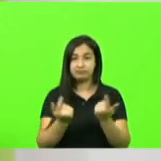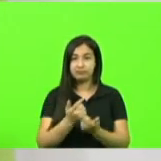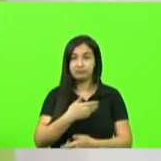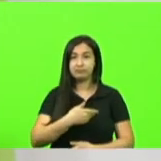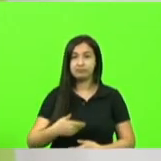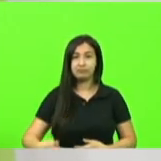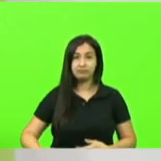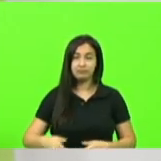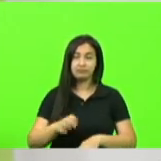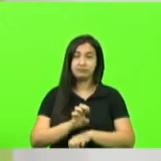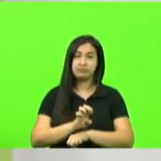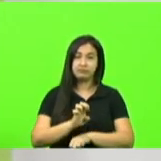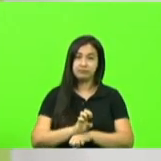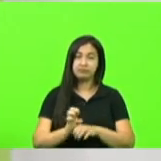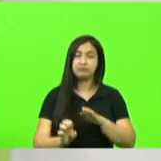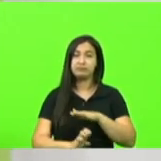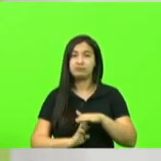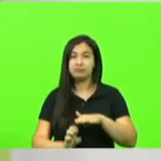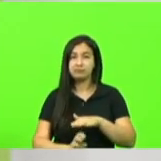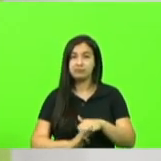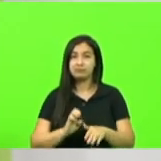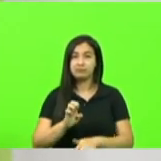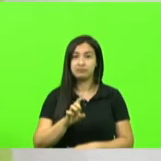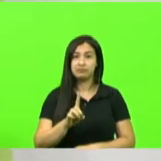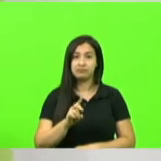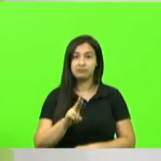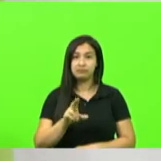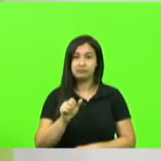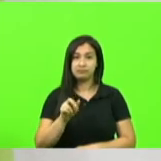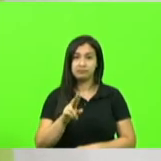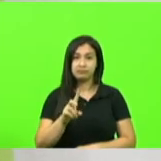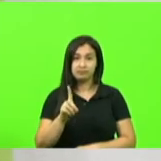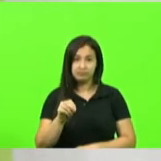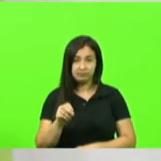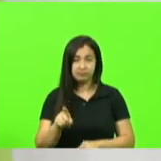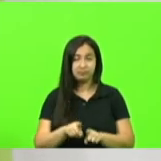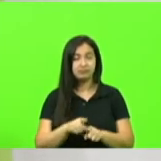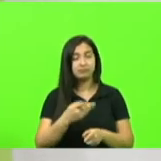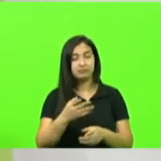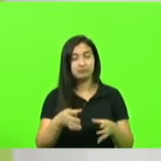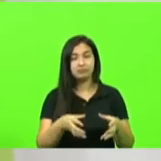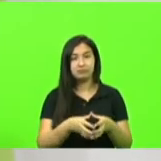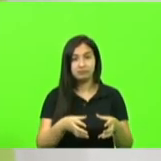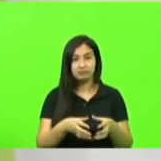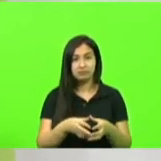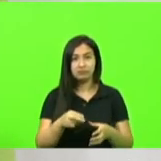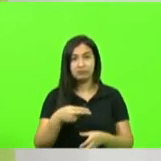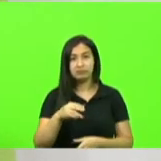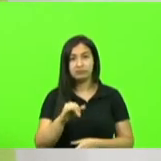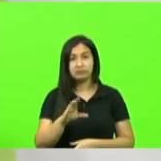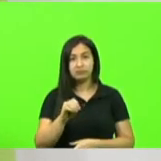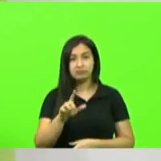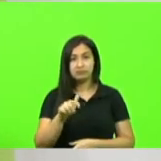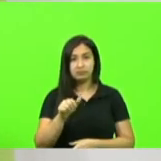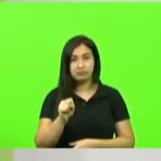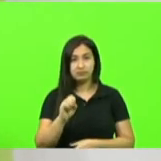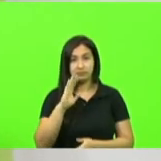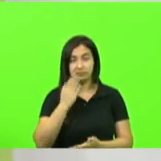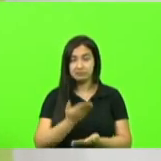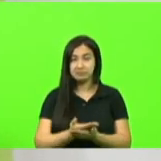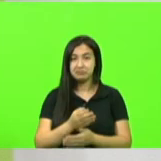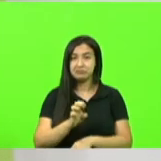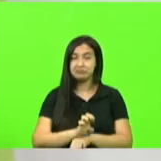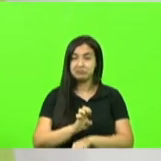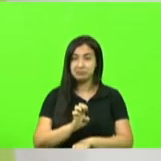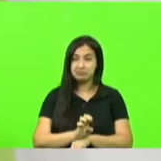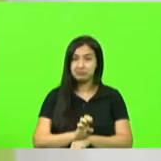aos empresários ao Eduardo da Engie que junto com a sua equipe trabalhou isso o Nicolas por acreditar no estado o Zancan